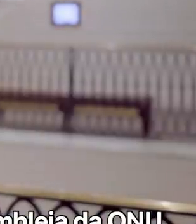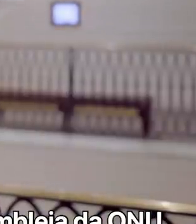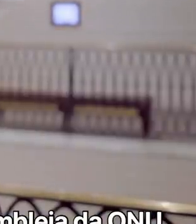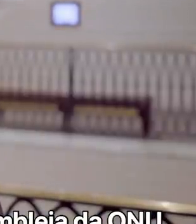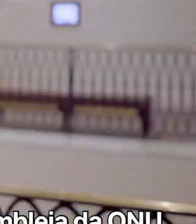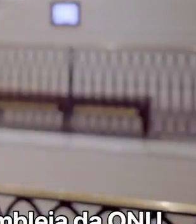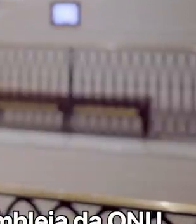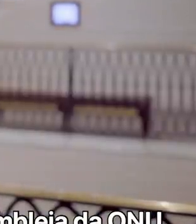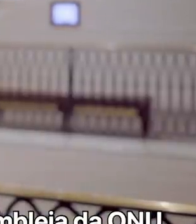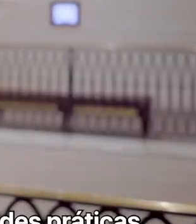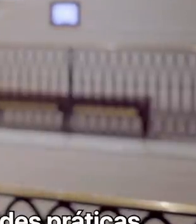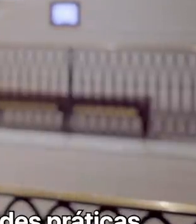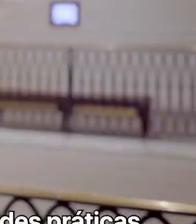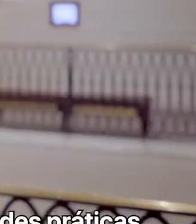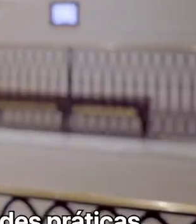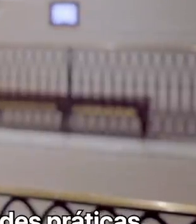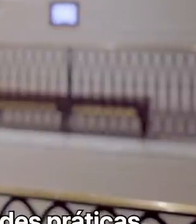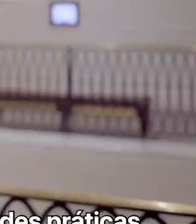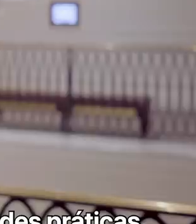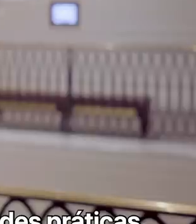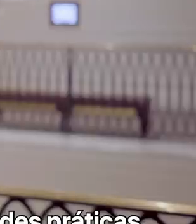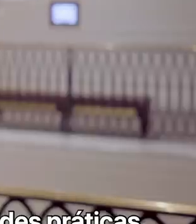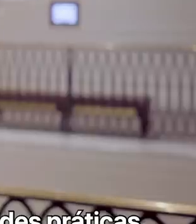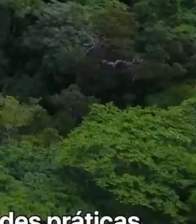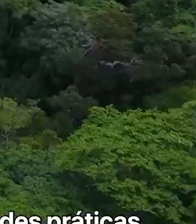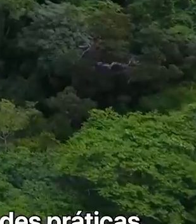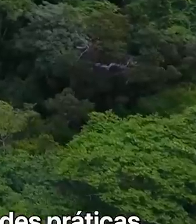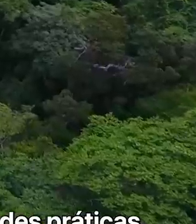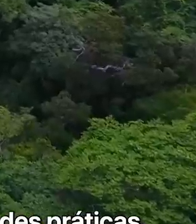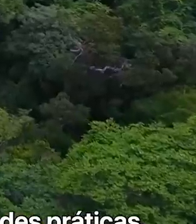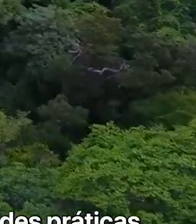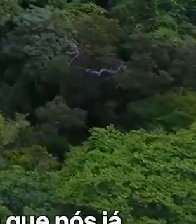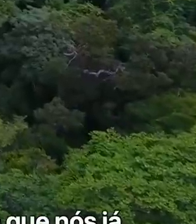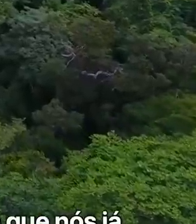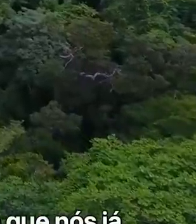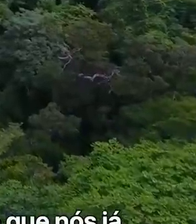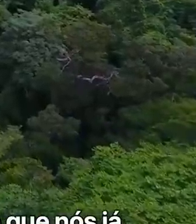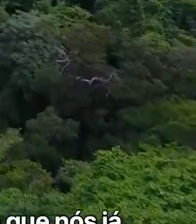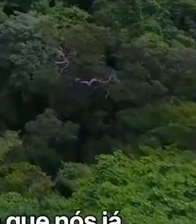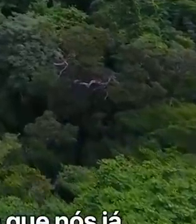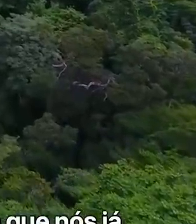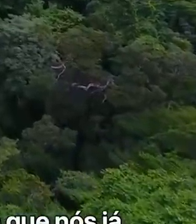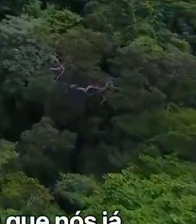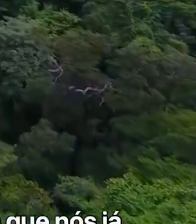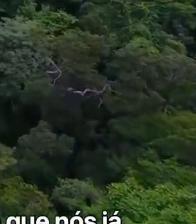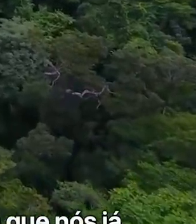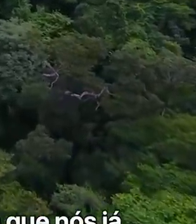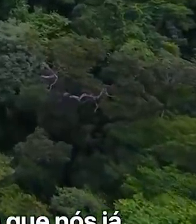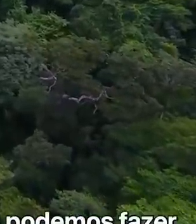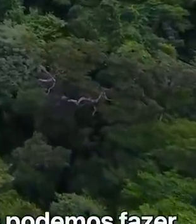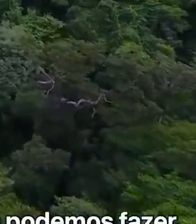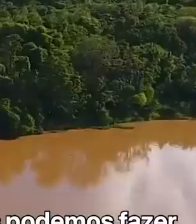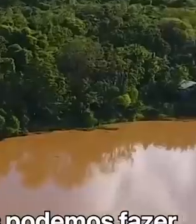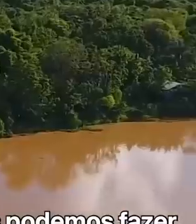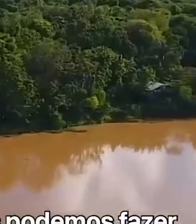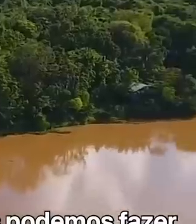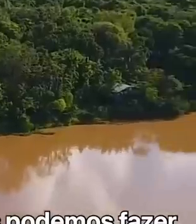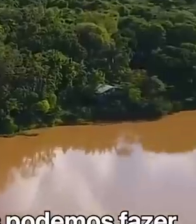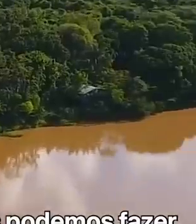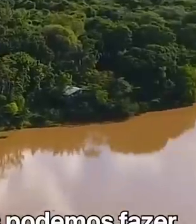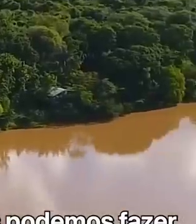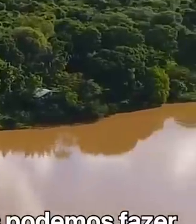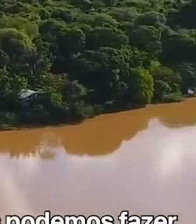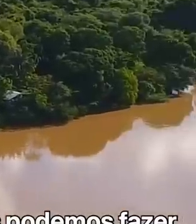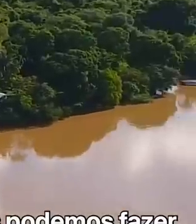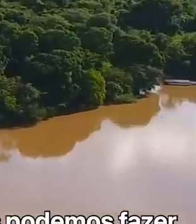para mostrar na Assembleia da ONU. Nós somos o país mais sustentável, com grandes práticas e o nós vamos mostrar é não só aquilo que nós já temos feito, mas também